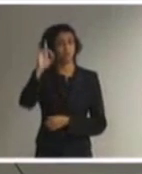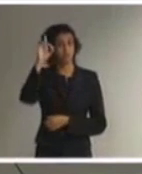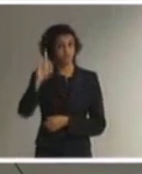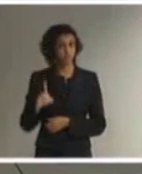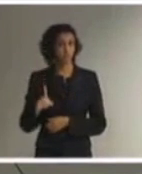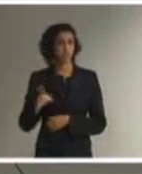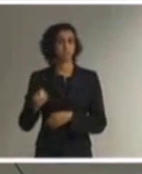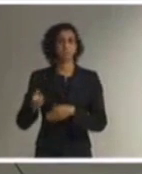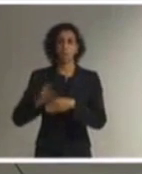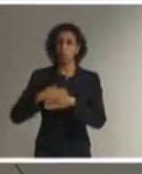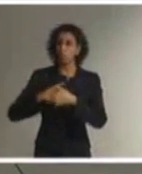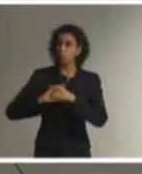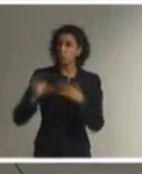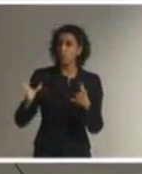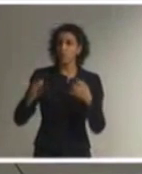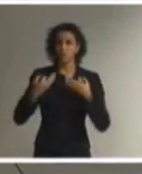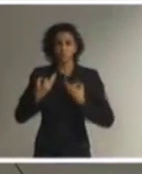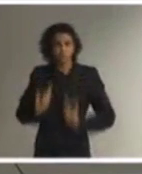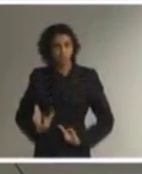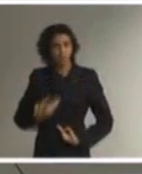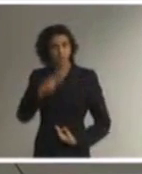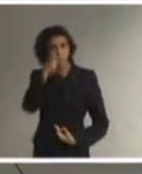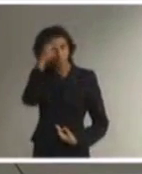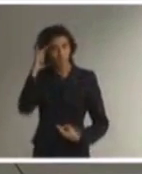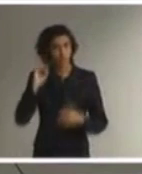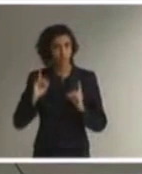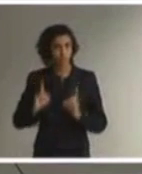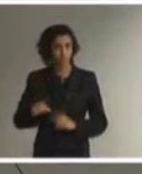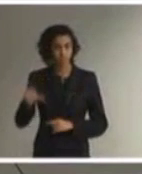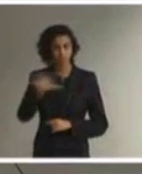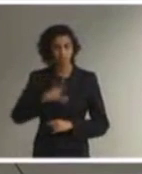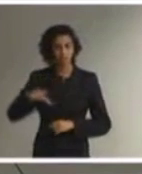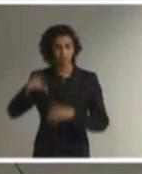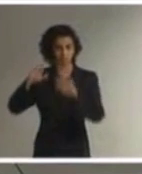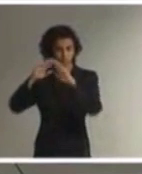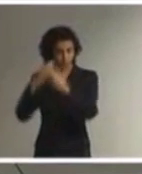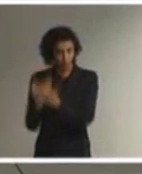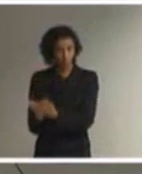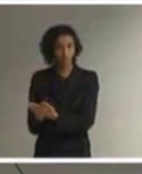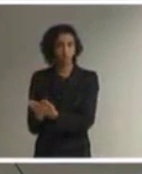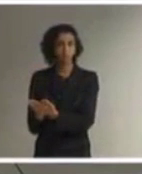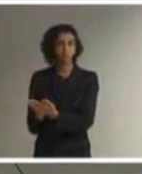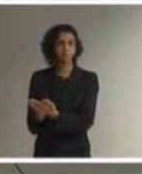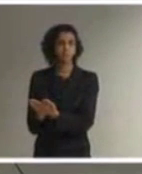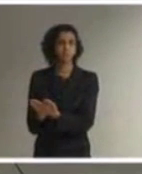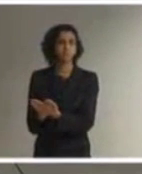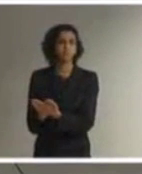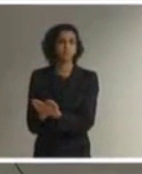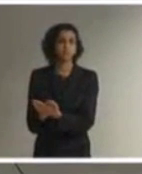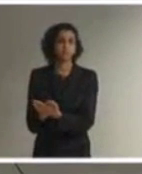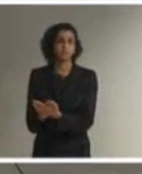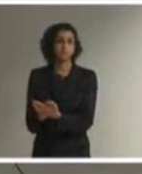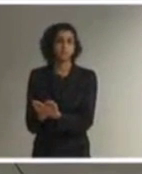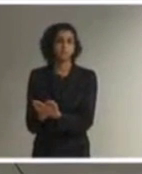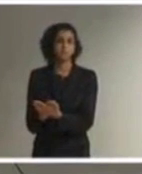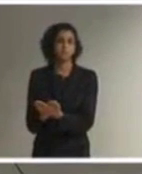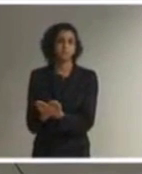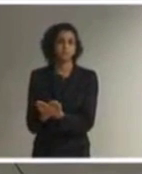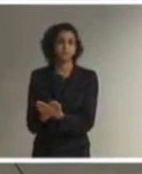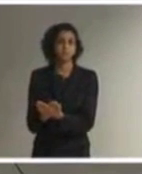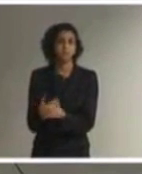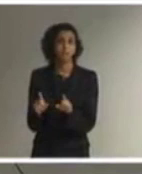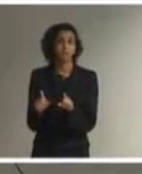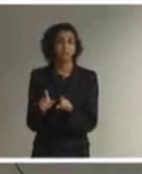autonomia e da dignidade da pessoa da deficiência dentro do estabelecimento de ensino aí não só o gestor